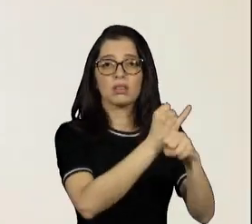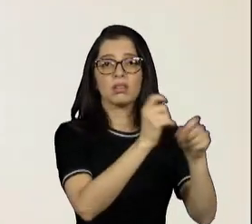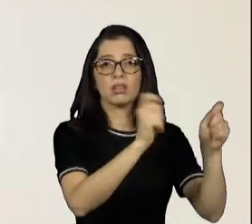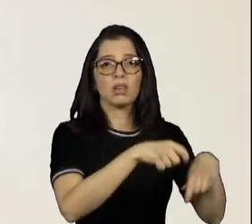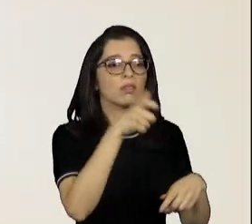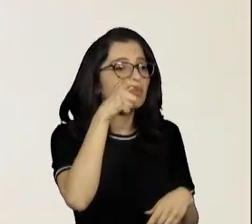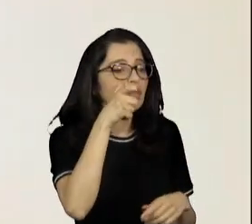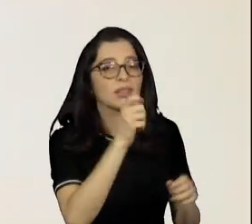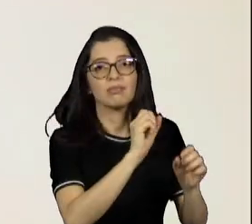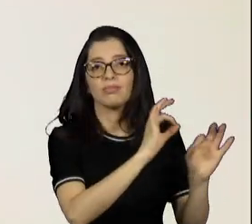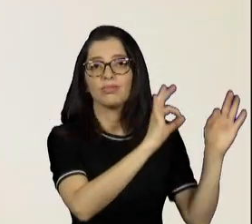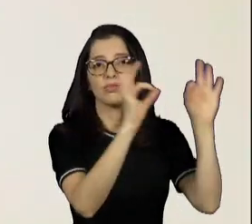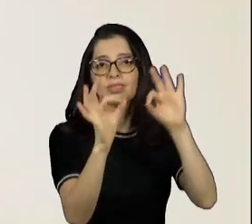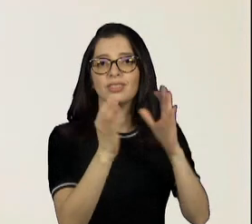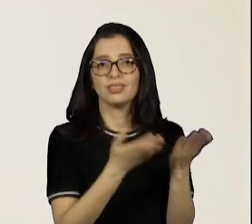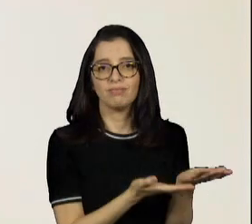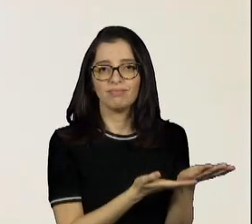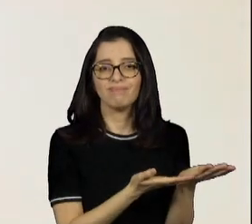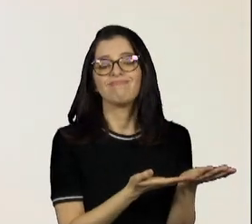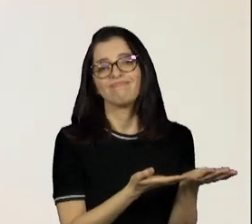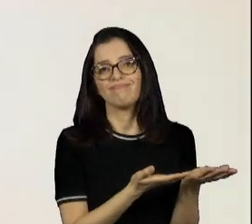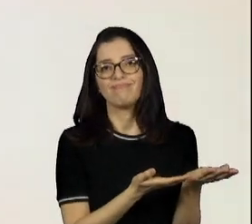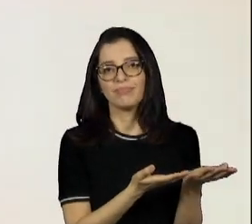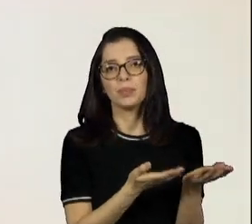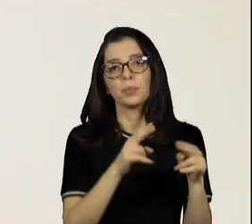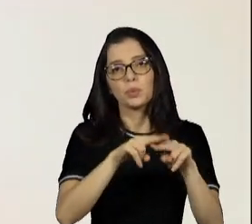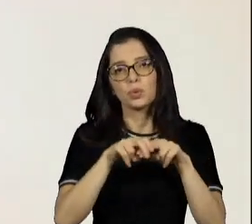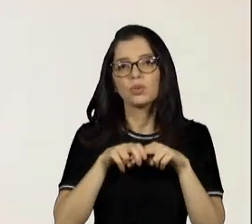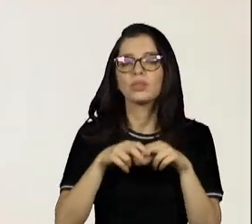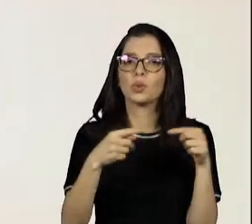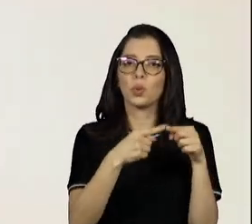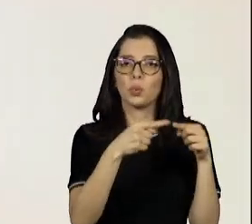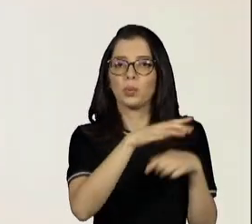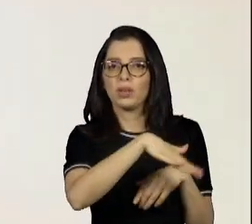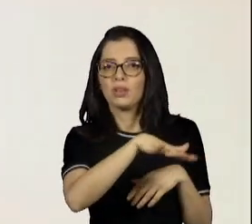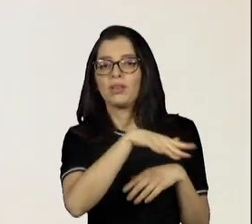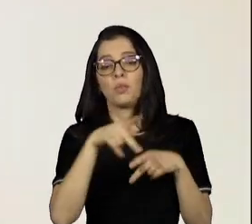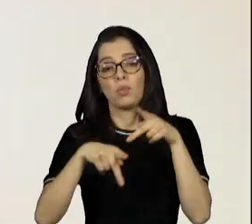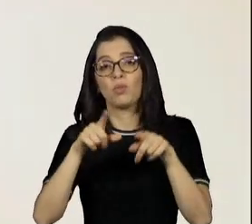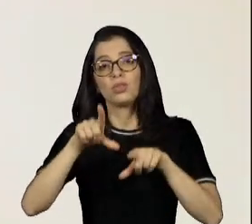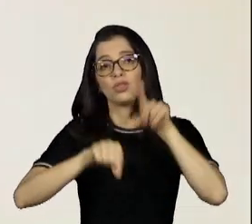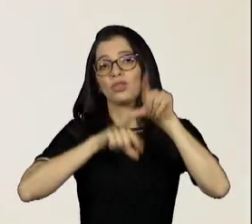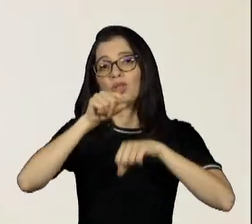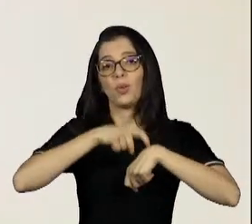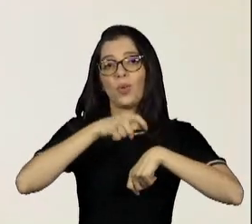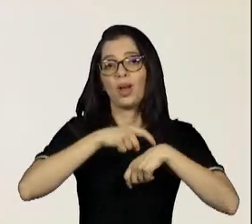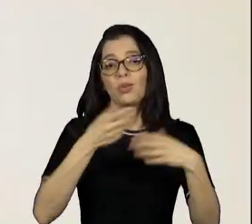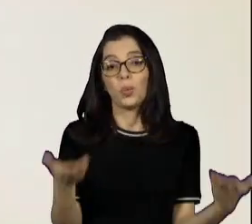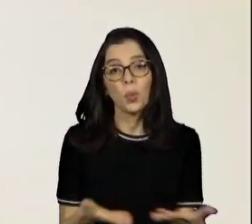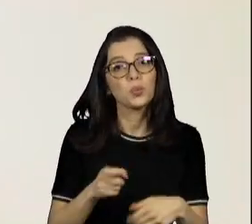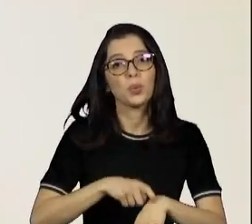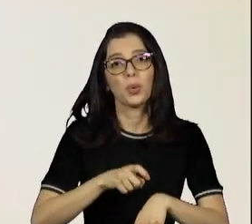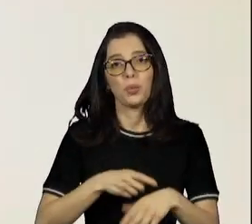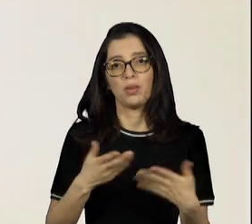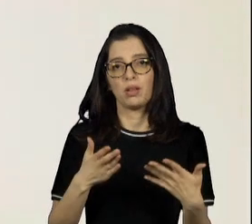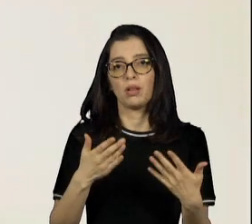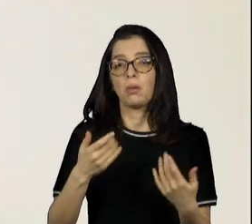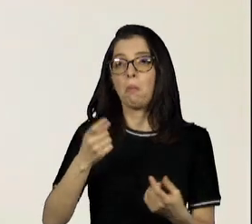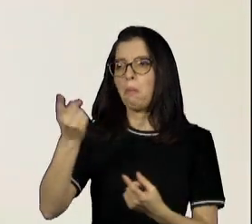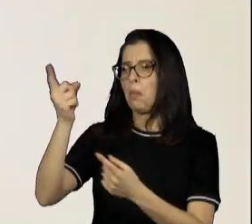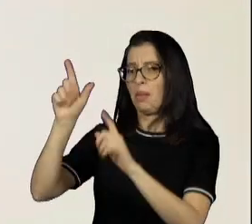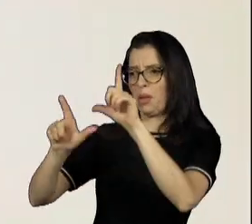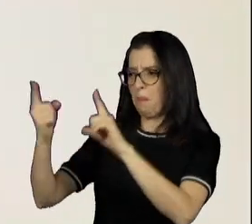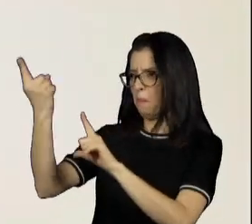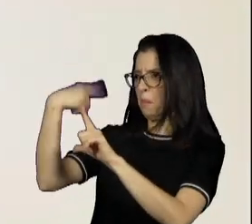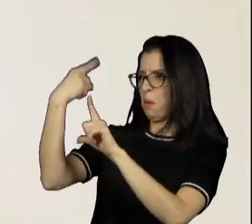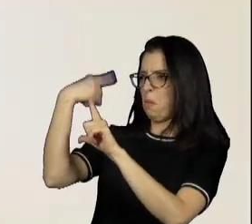horário que a pessoa quiser ver, que for conveniente para eles. E hoje em dia é isso. A gente não quer mais ser mandada por uma